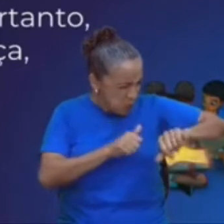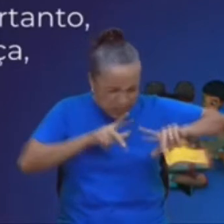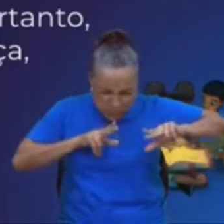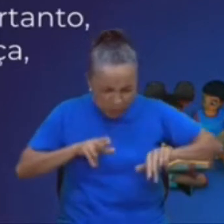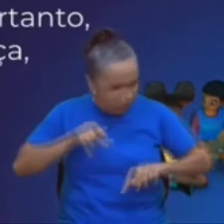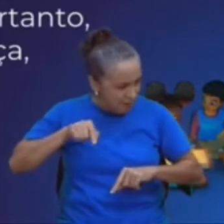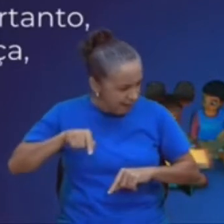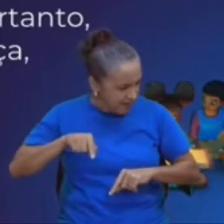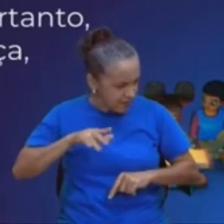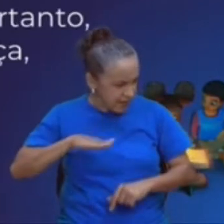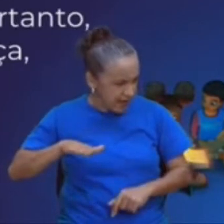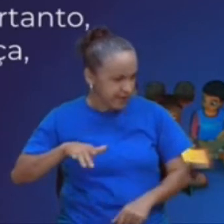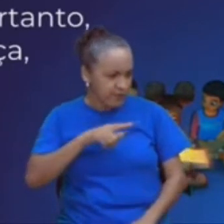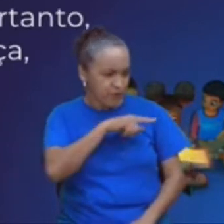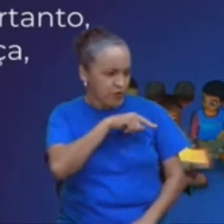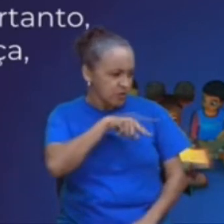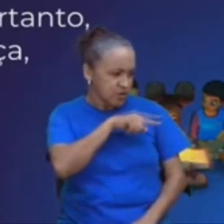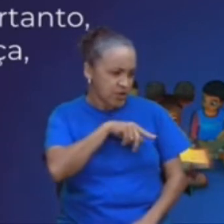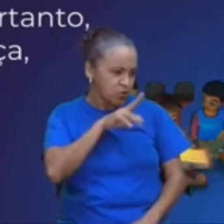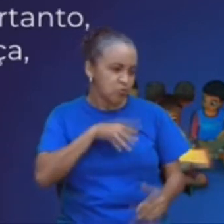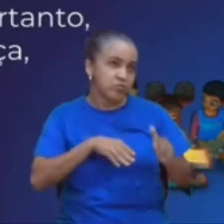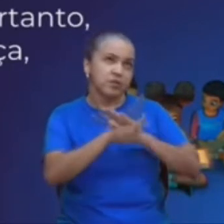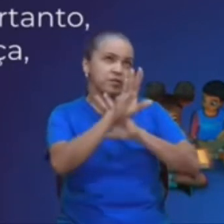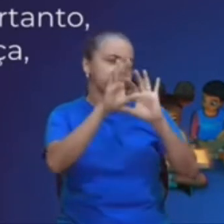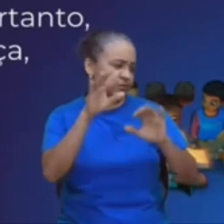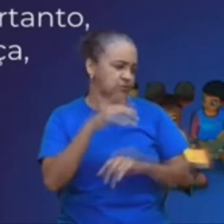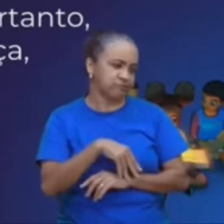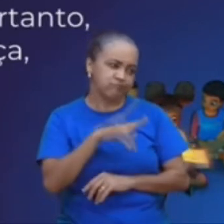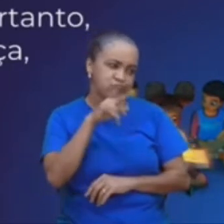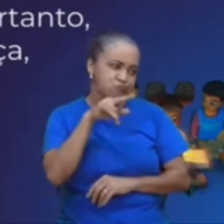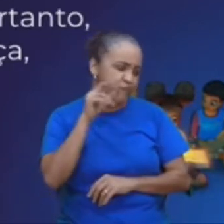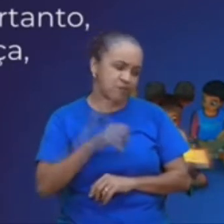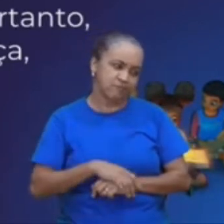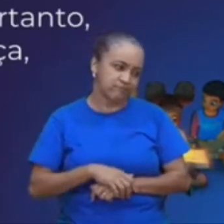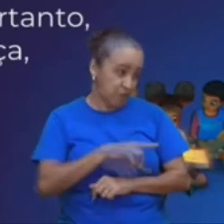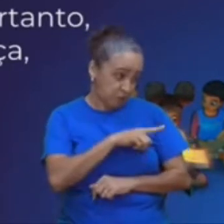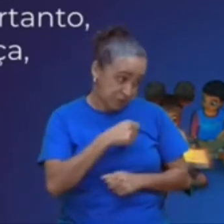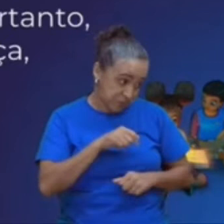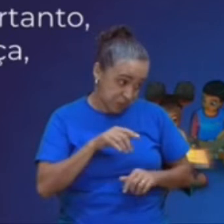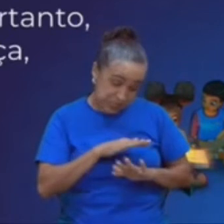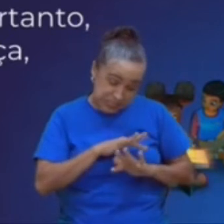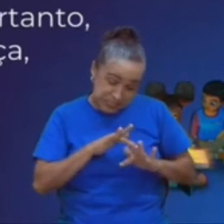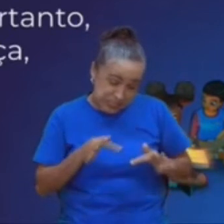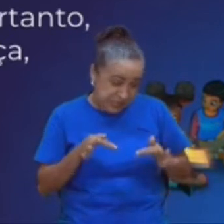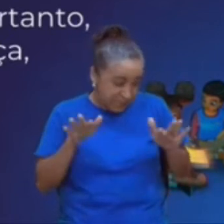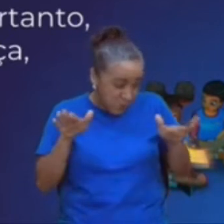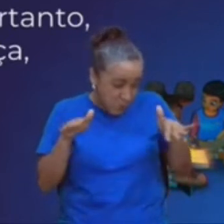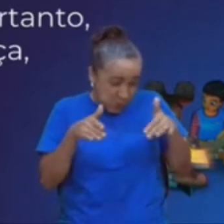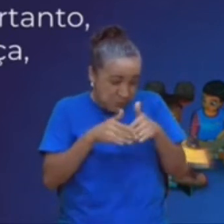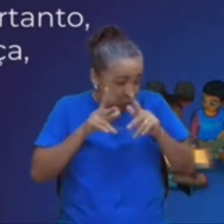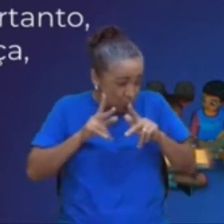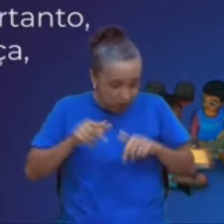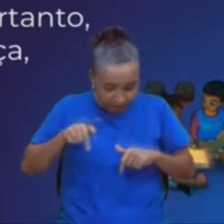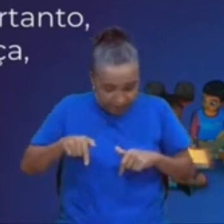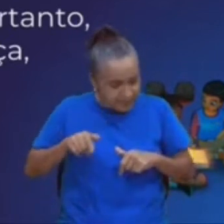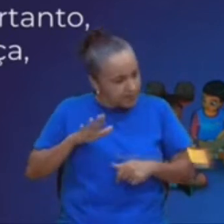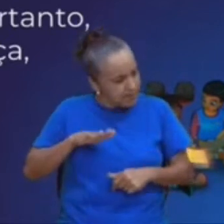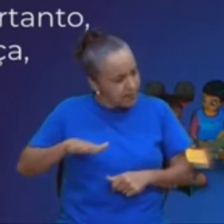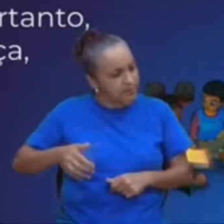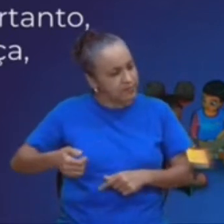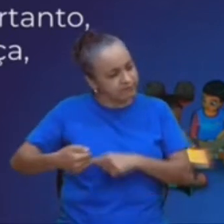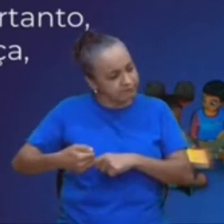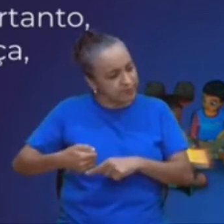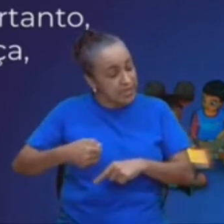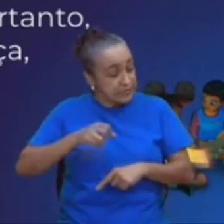entrarão, no reino dos céus, portanto, quem se faz humilde, como esta criança, este é o